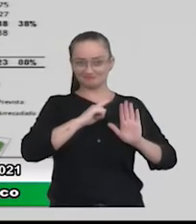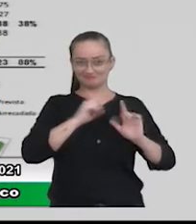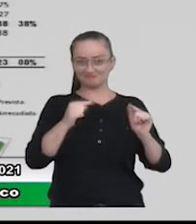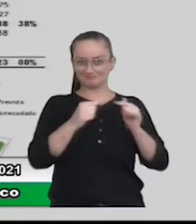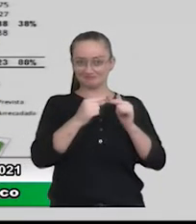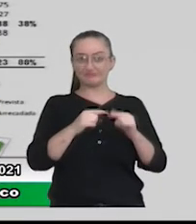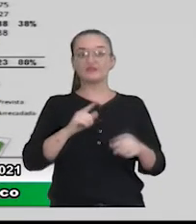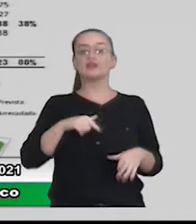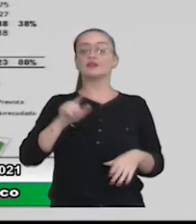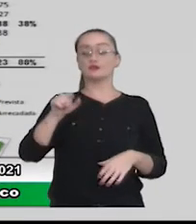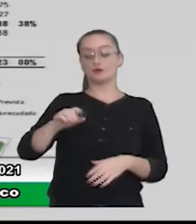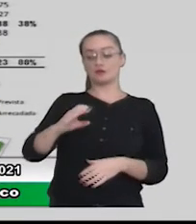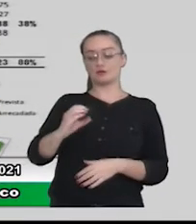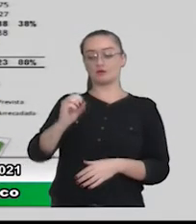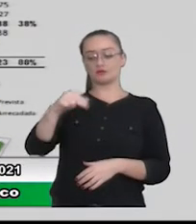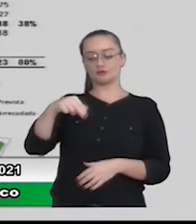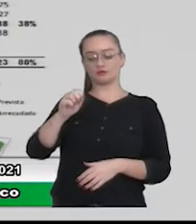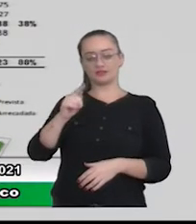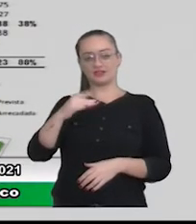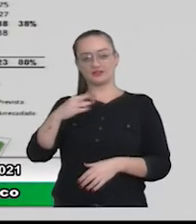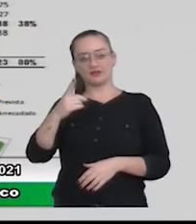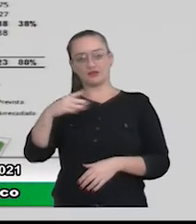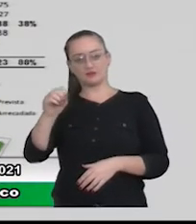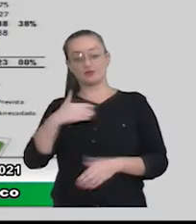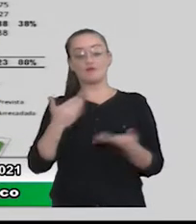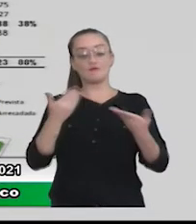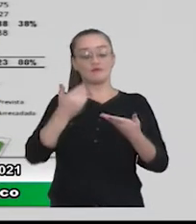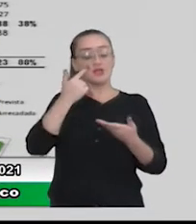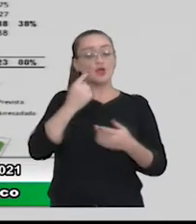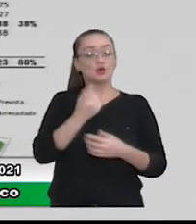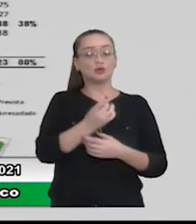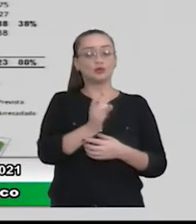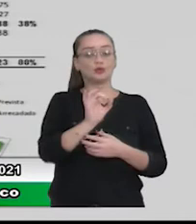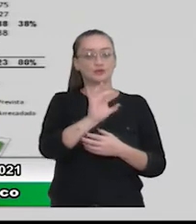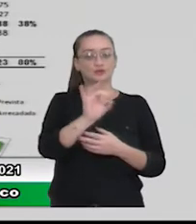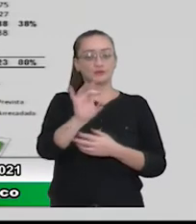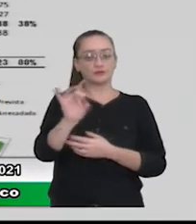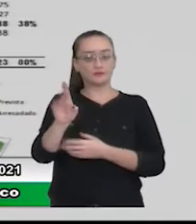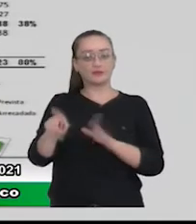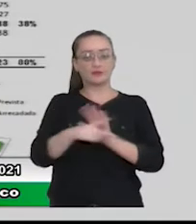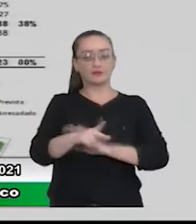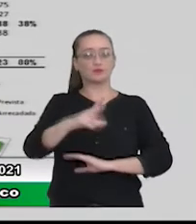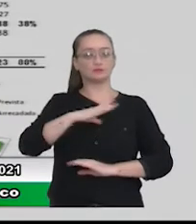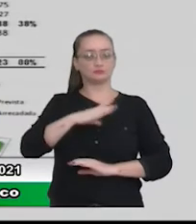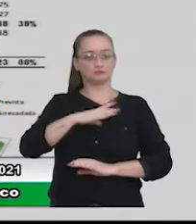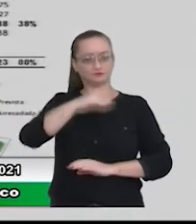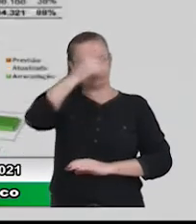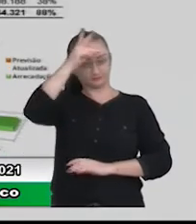consolidado. A gente vai ver, agora, os números individuais. Só do município mesmo, da prefeitura.